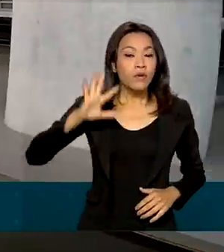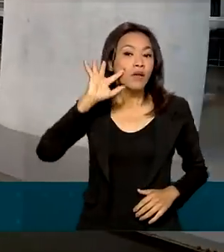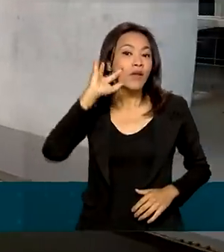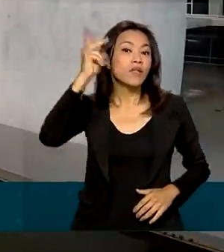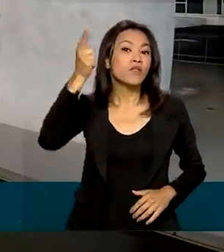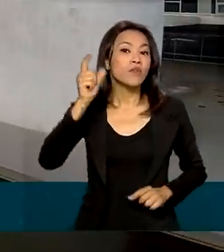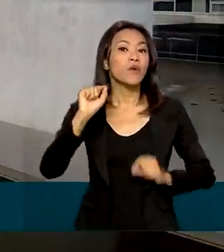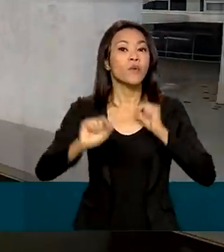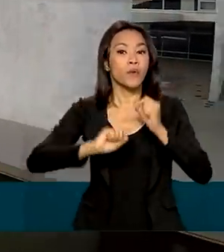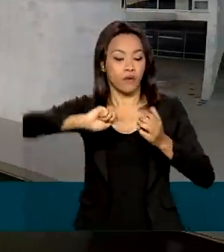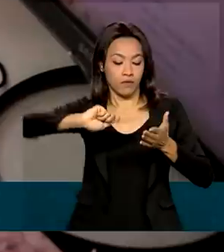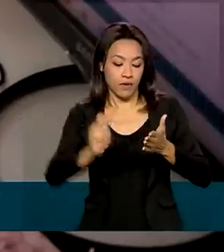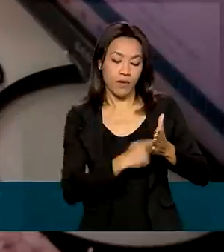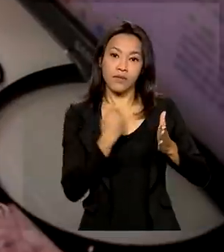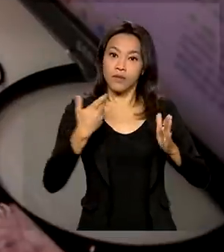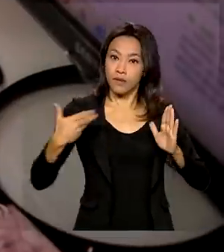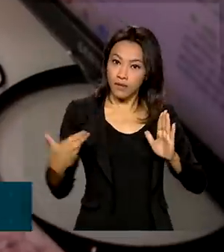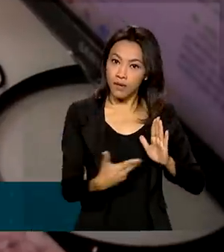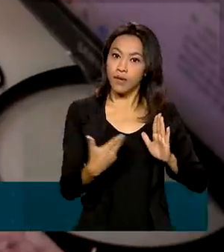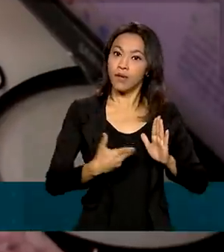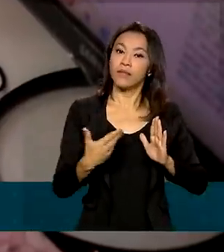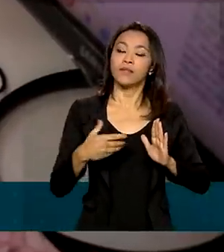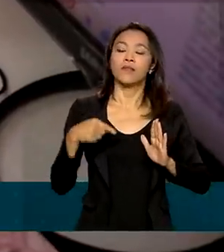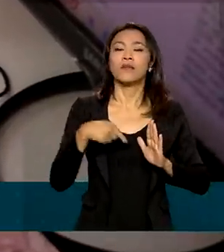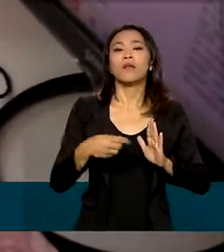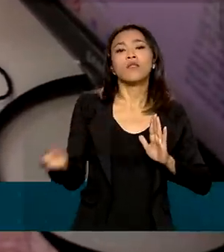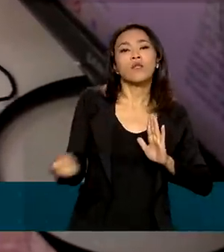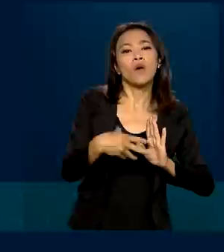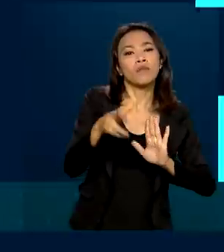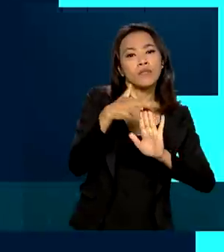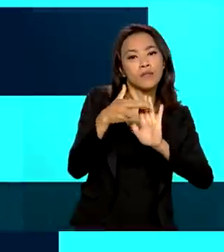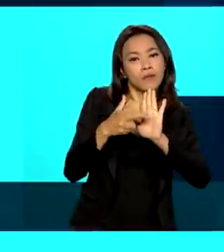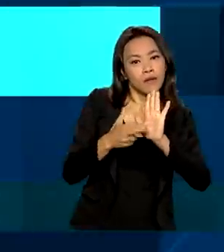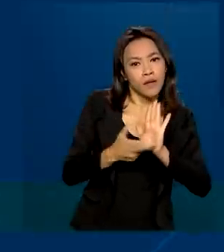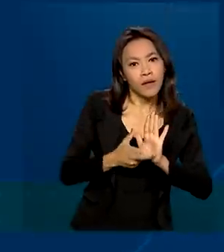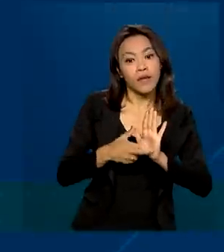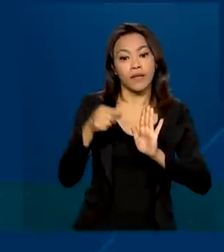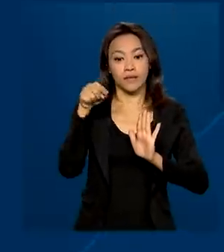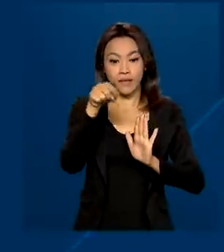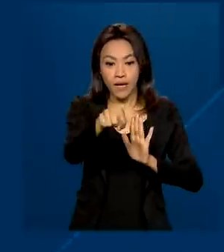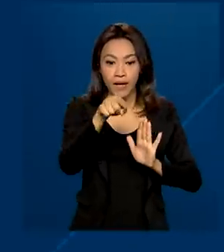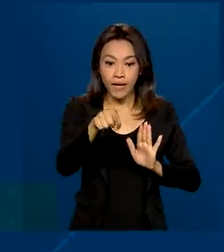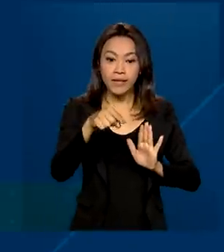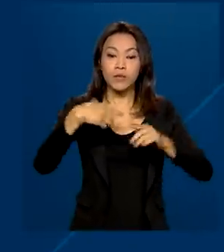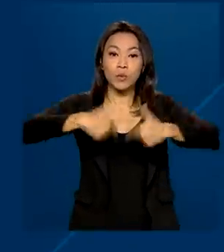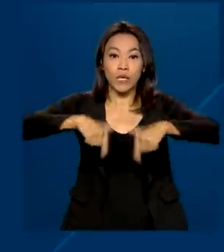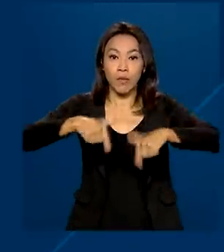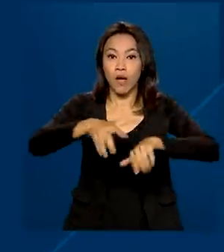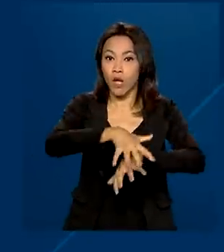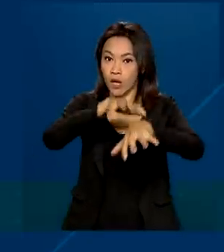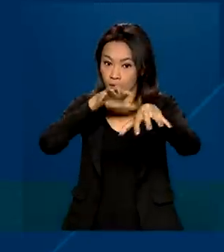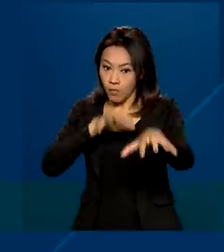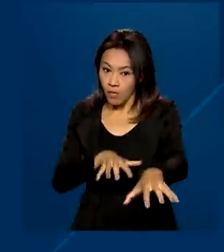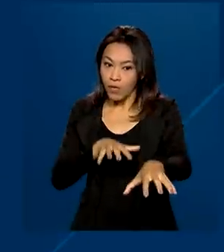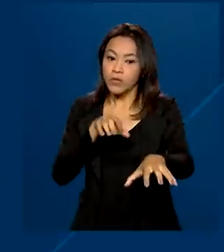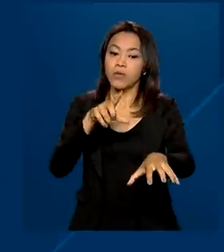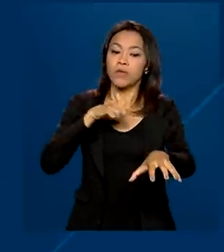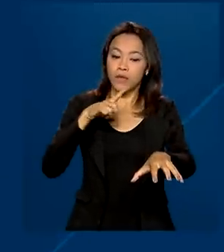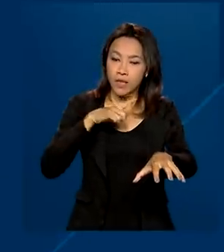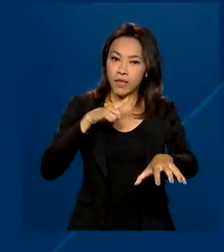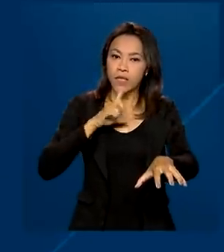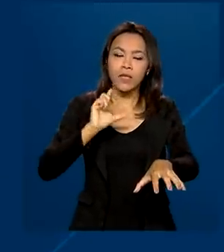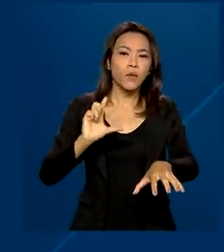regularizar esse regime. De acordo com as novas regras, a modalidade do teletrabalho deverá constar